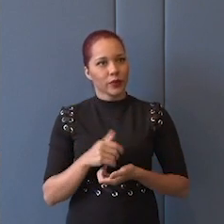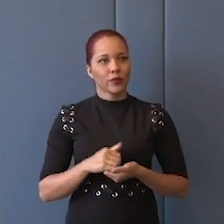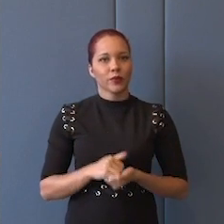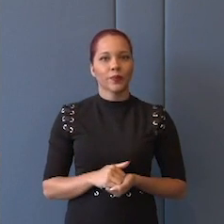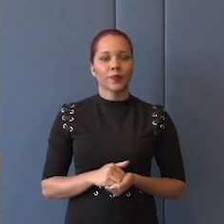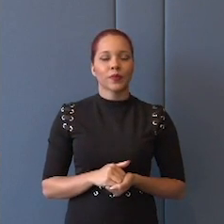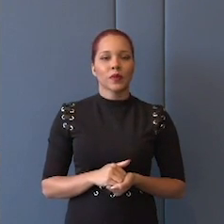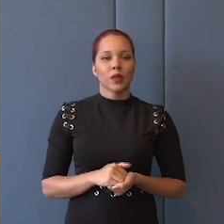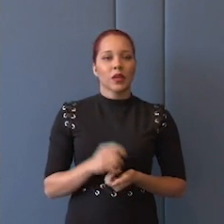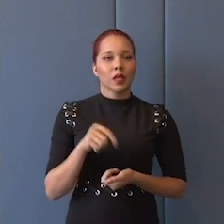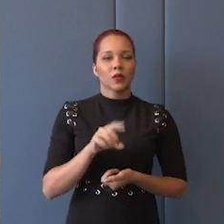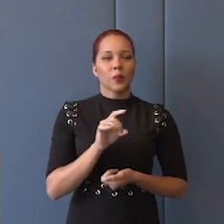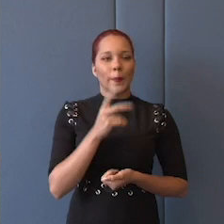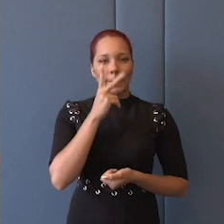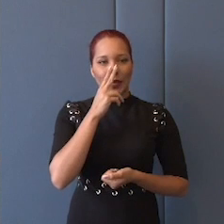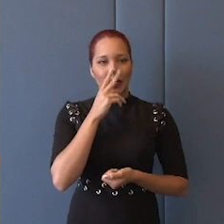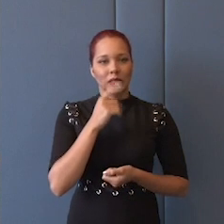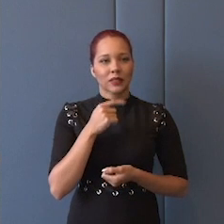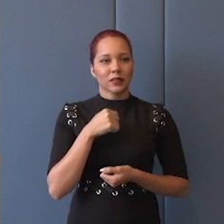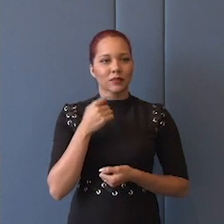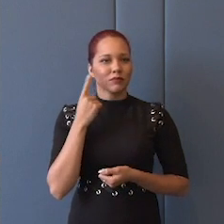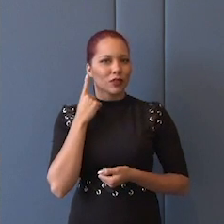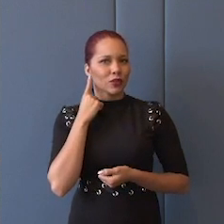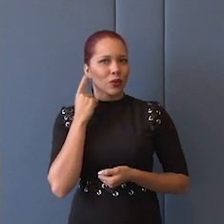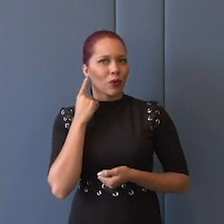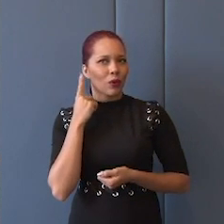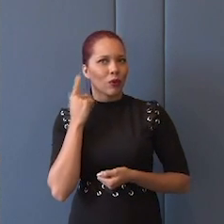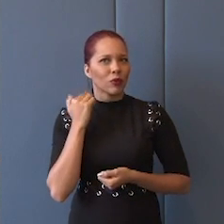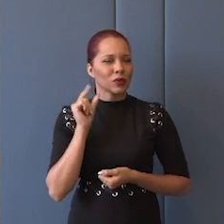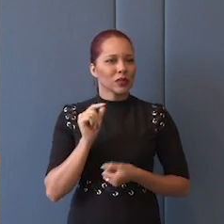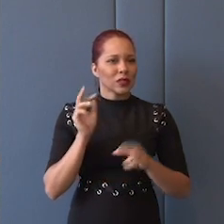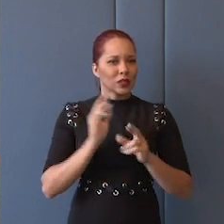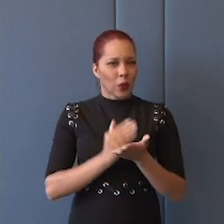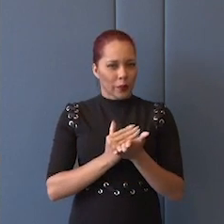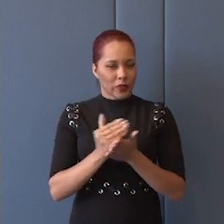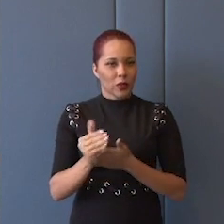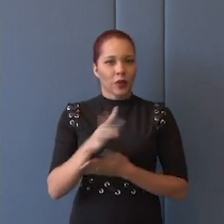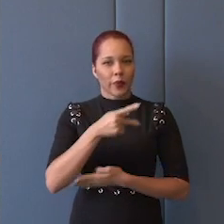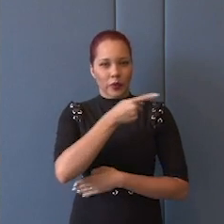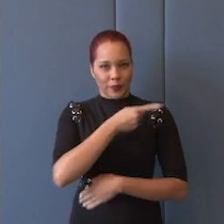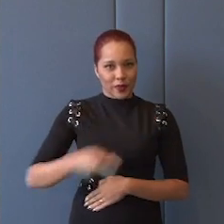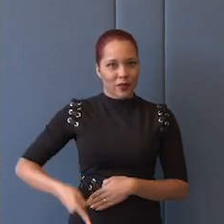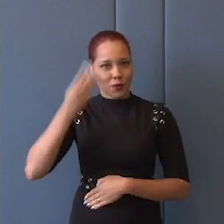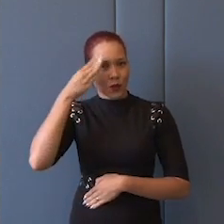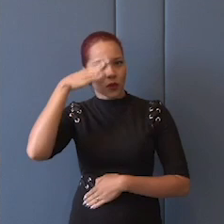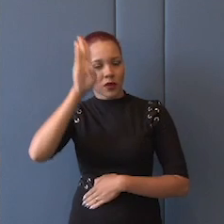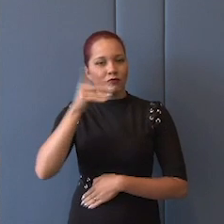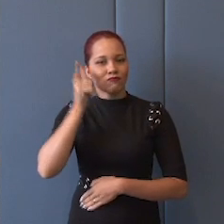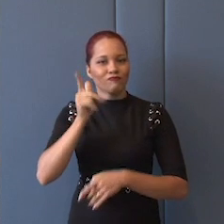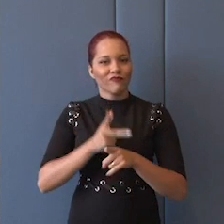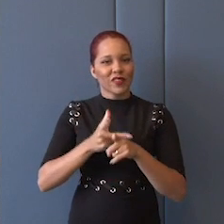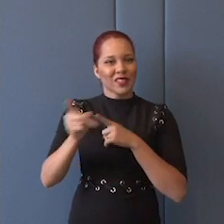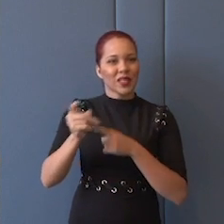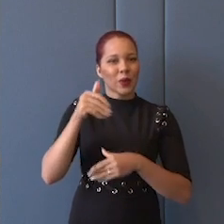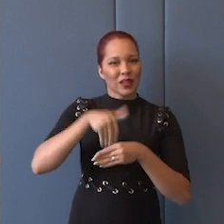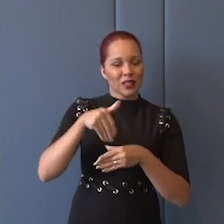Isso, se falou um pouco ali na, logo depois que o presidente Bolsonaro foi eleito, que tinha ideias que a gente